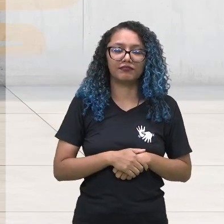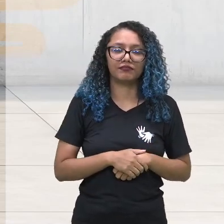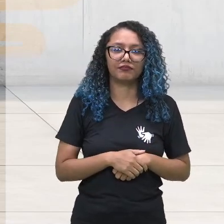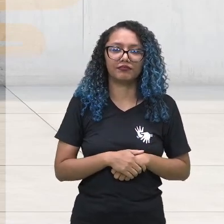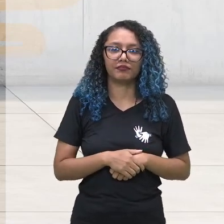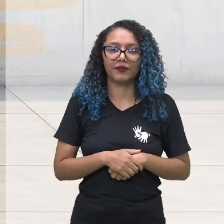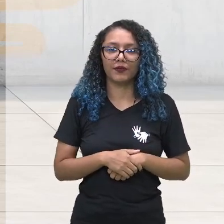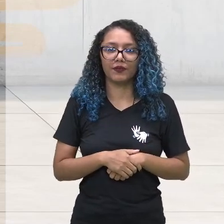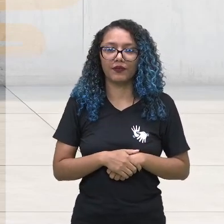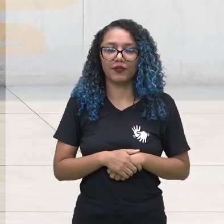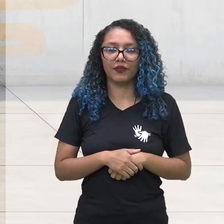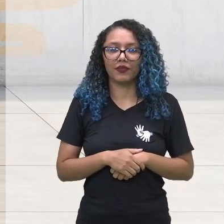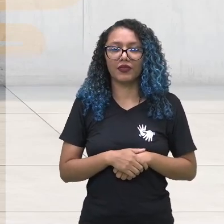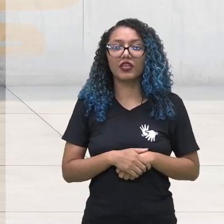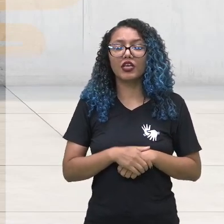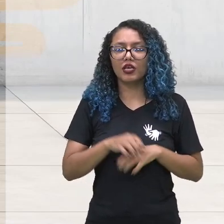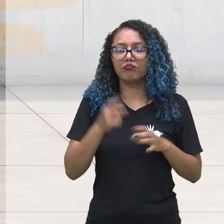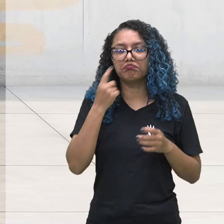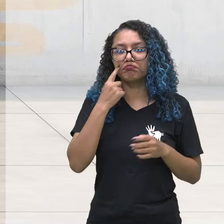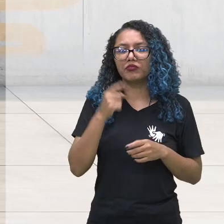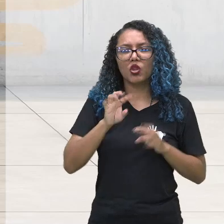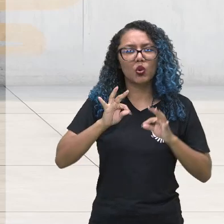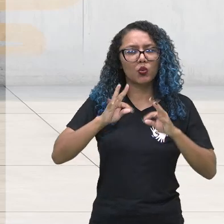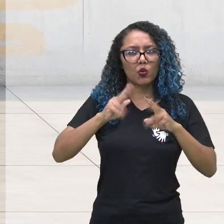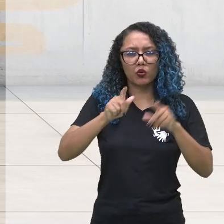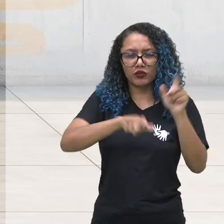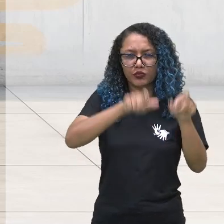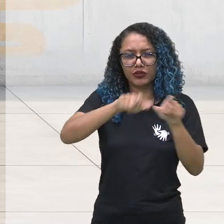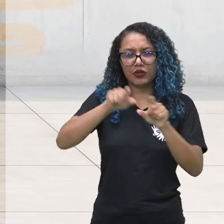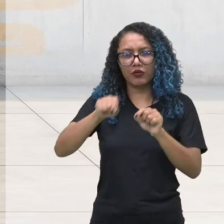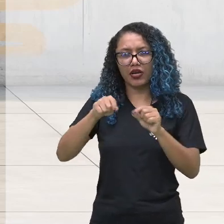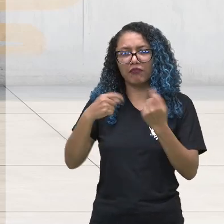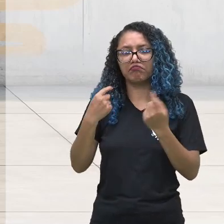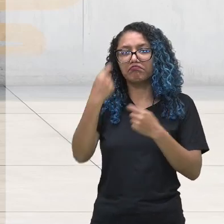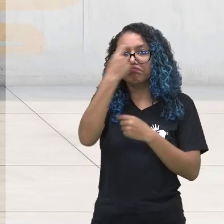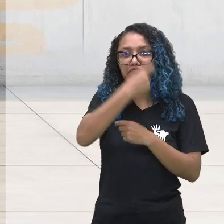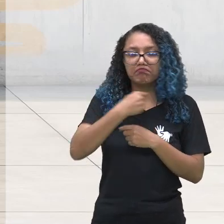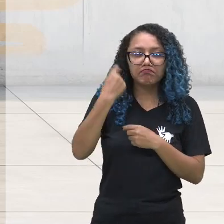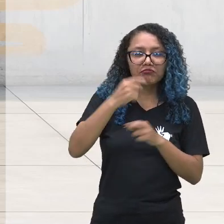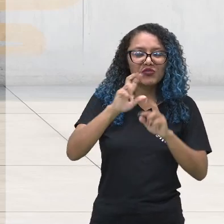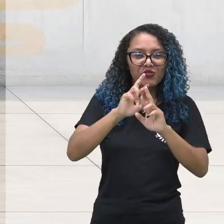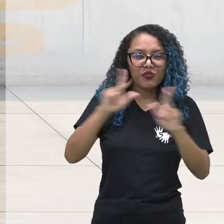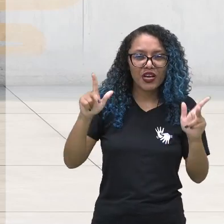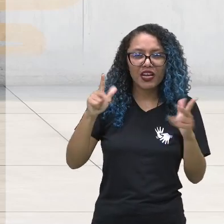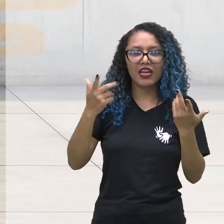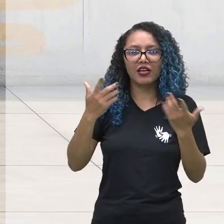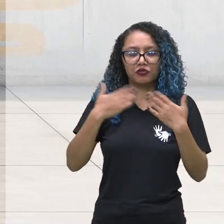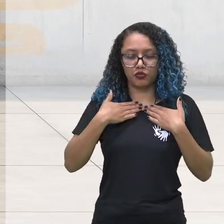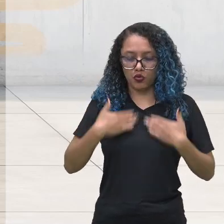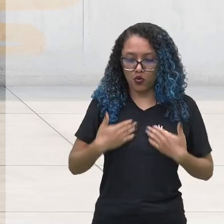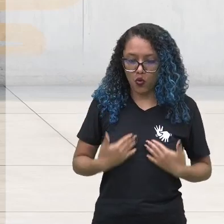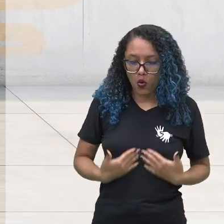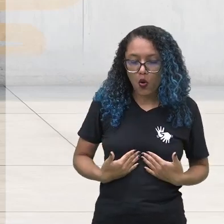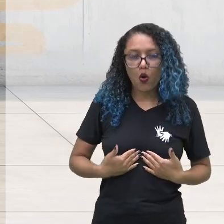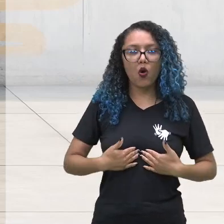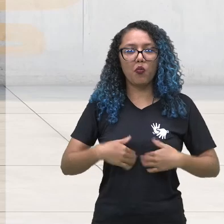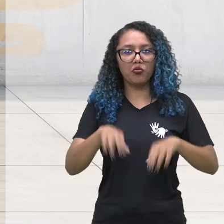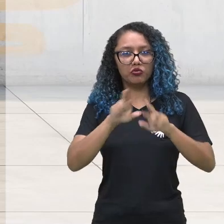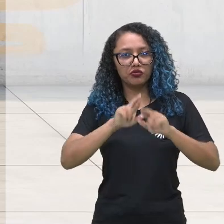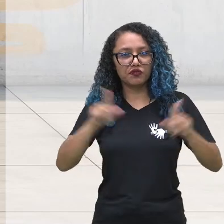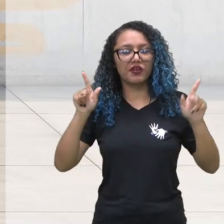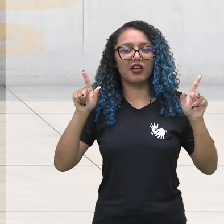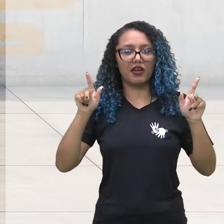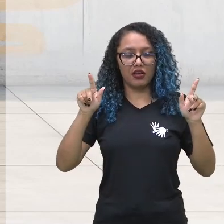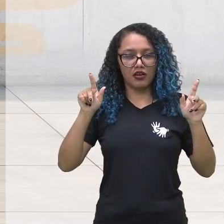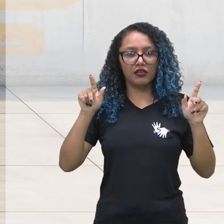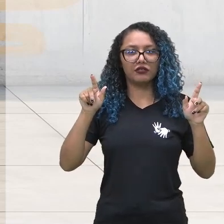E todos aqui, eu lhes afirmo, são rostos diferentes, aparências físicas, biotipos